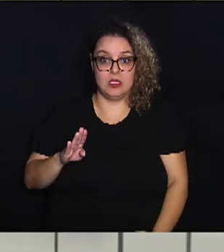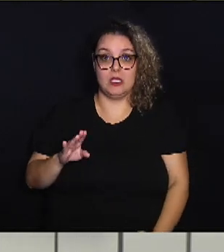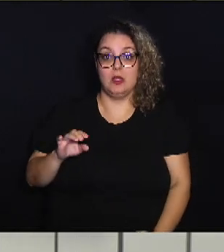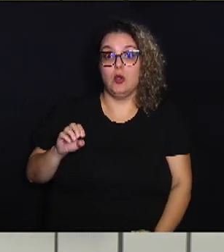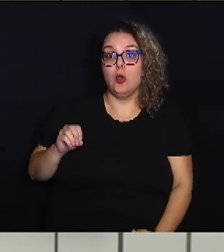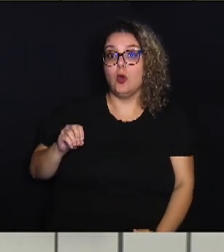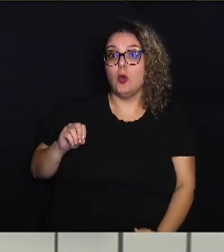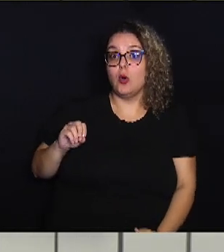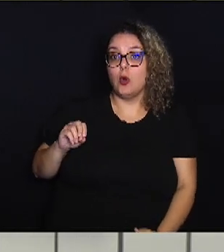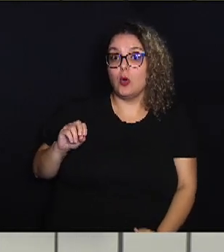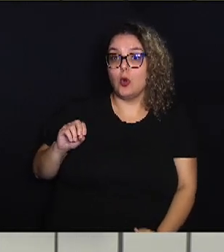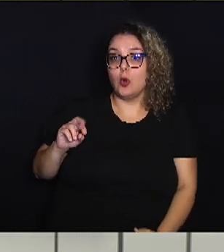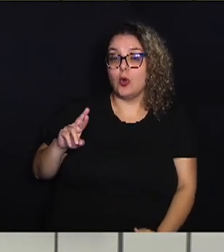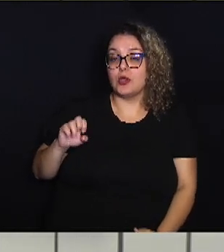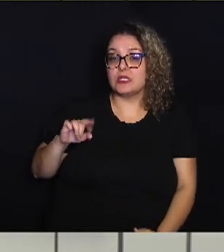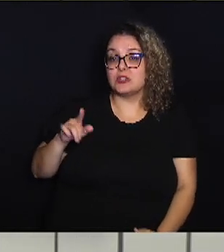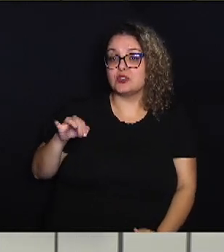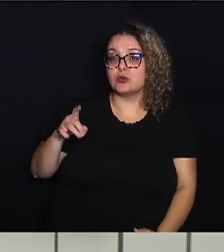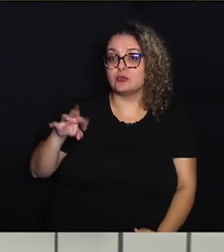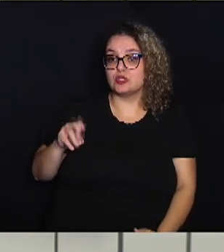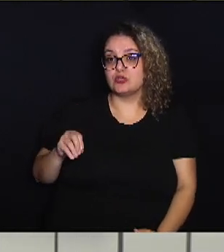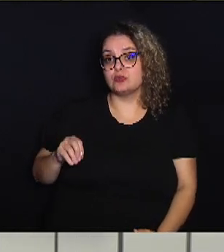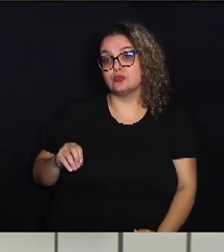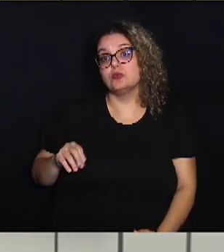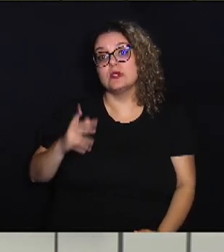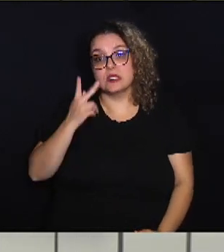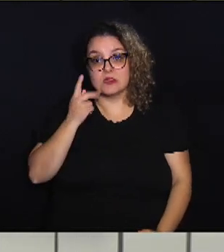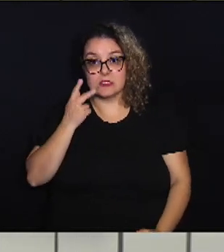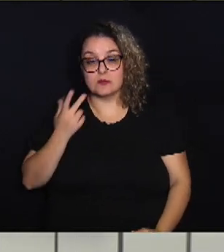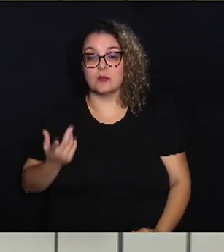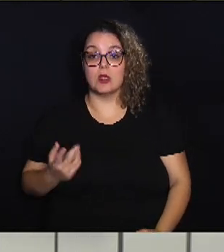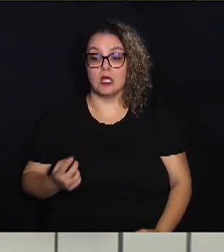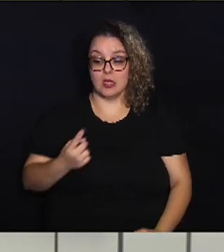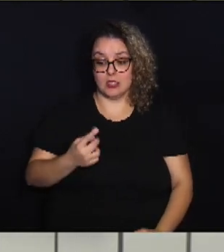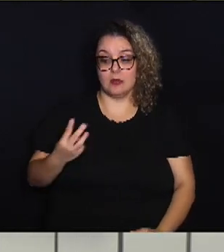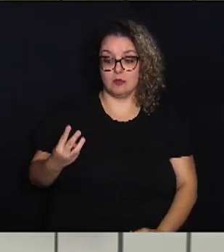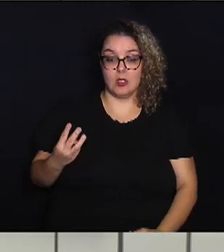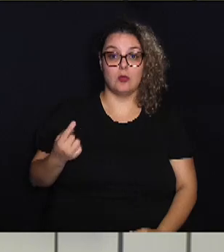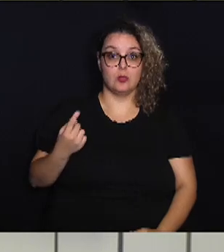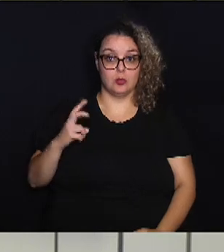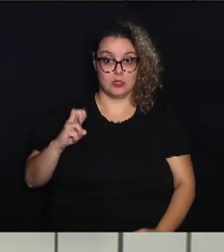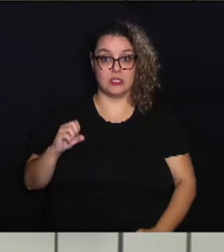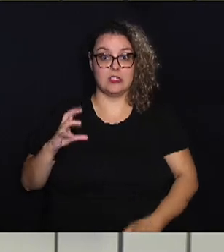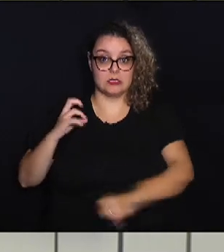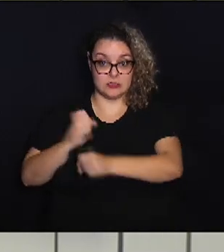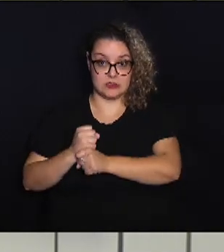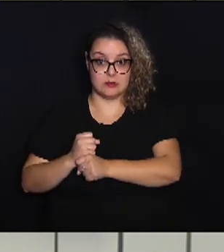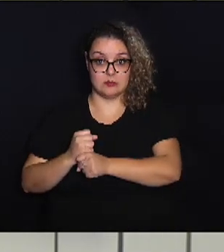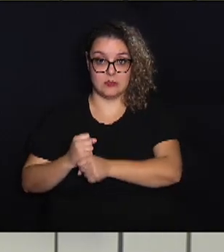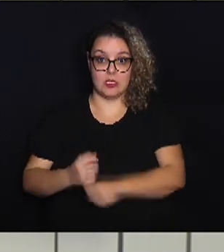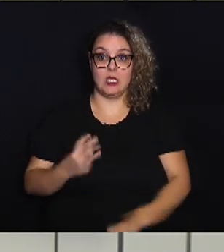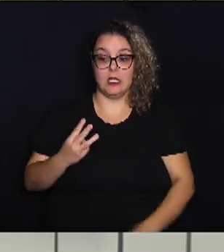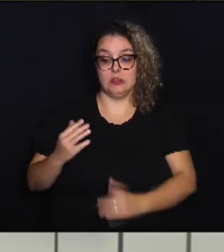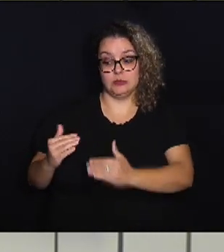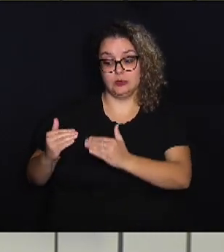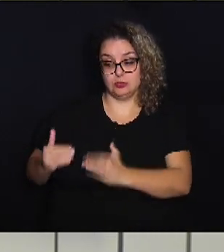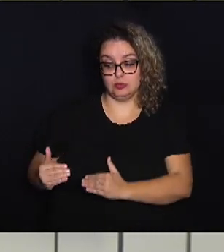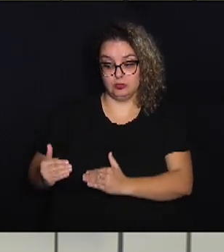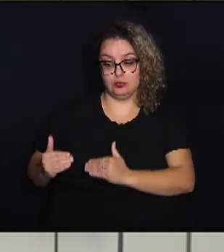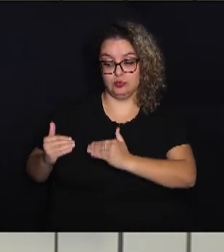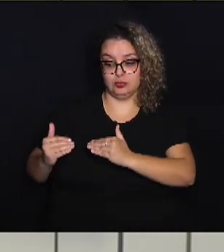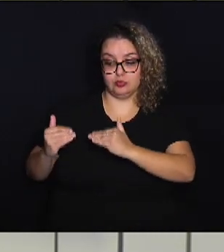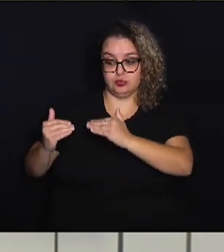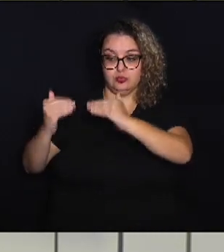Ceará. A ponte terminou a rodada na décima terceira colocação com 15 pontos, a três da zona de rebaixamento.